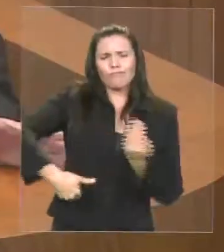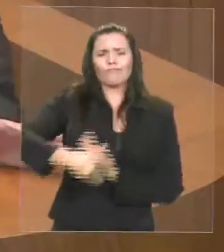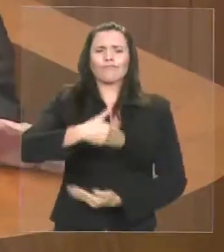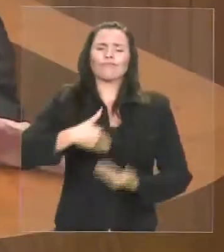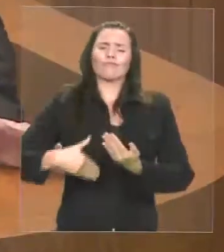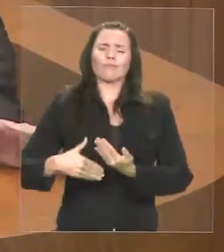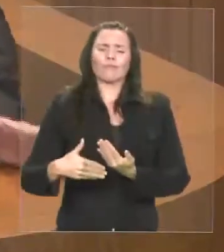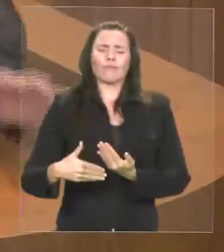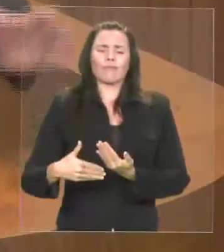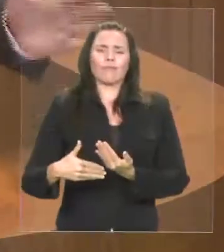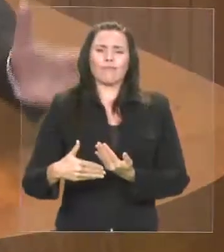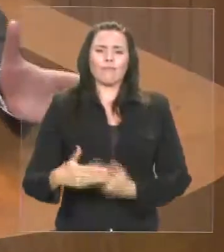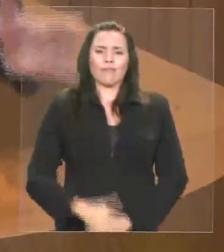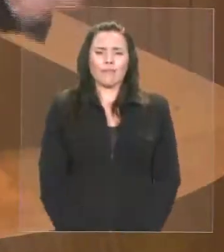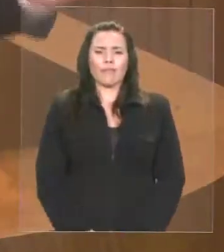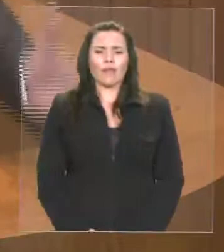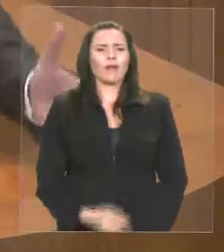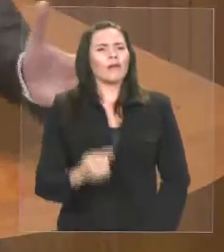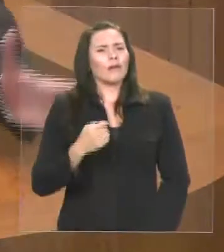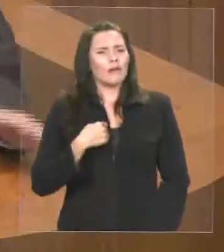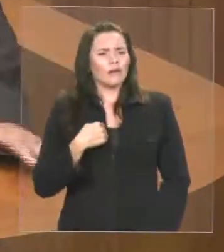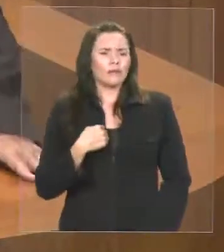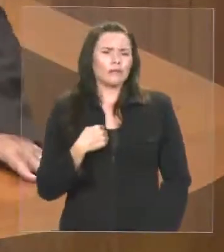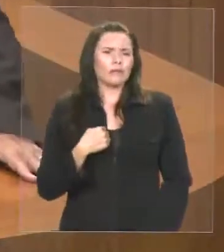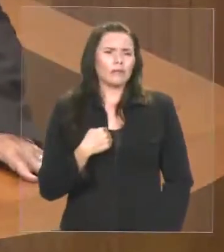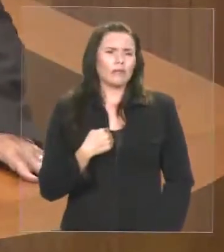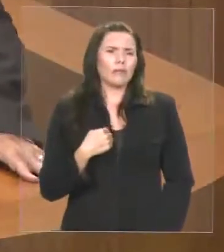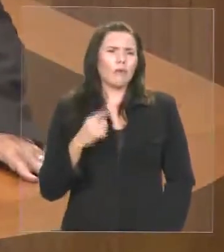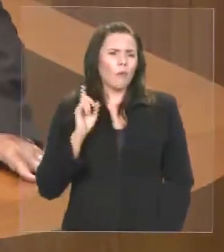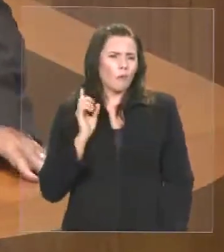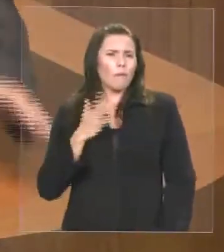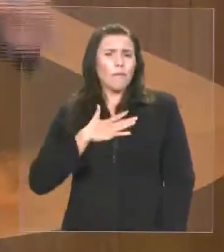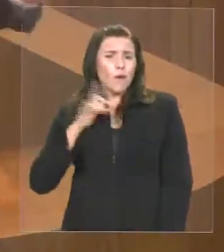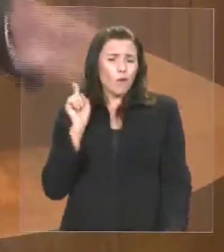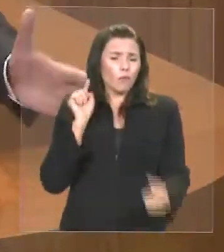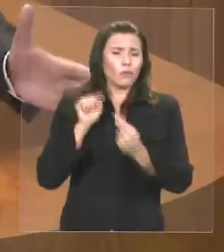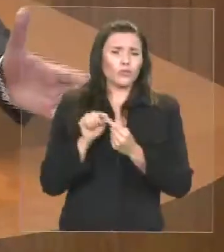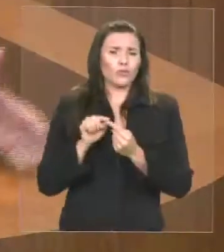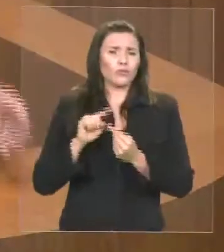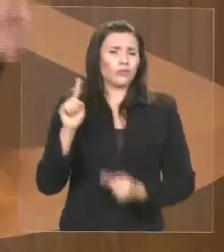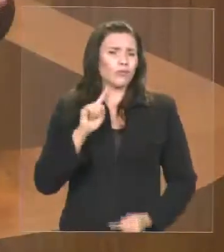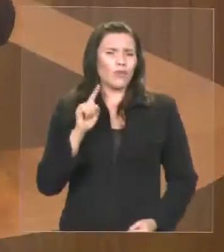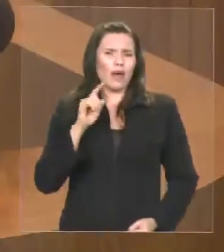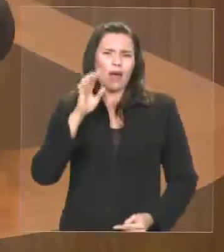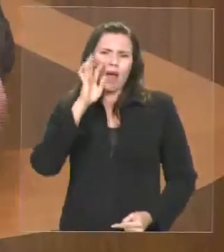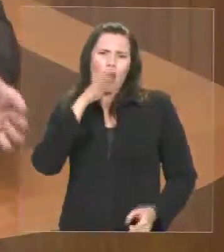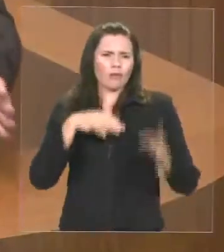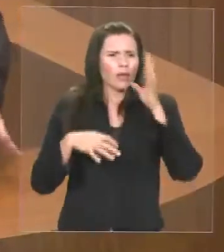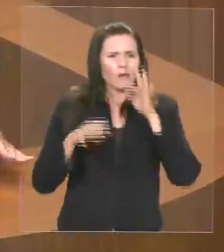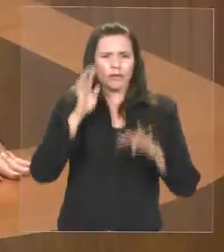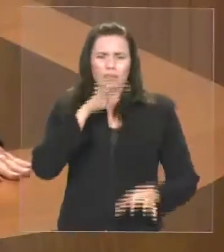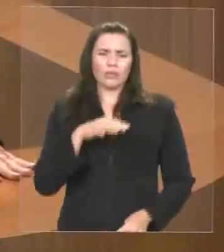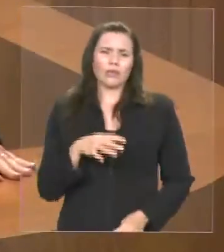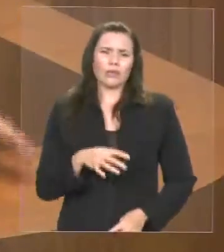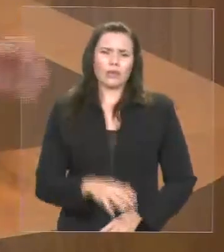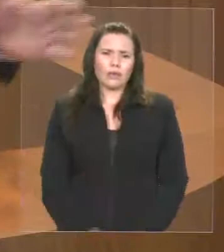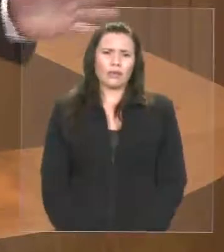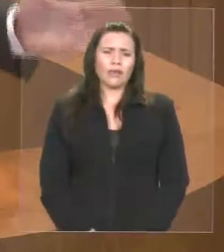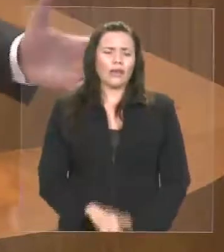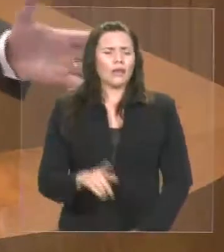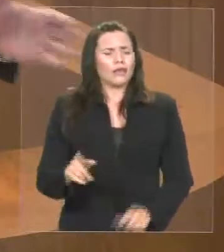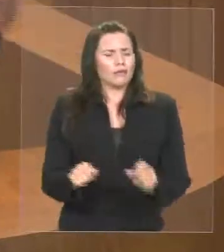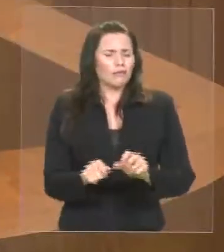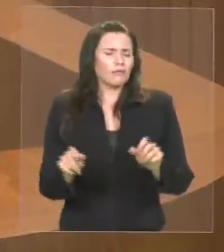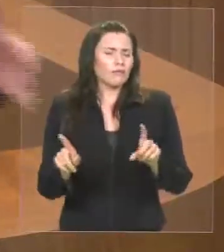governo do Estado, é encontrar uma solução boa para o Maranhão. Então, por que, em vez de se votar hoje essa matéria, e eu